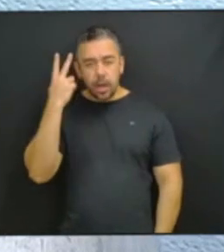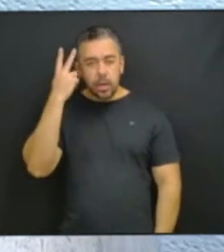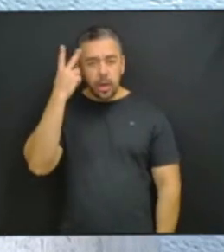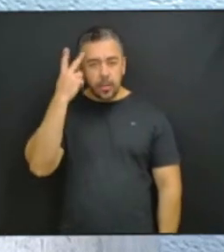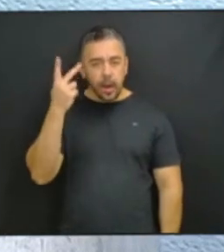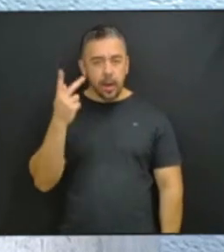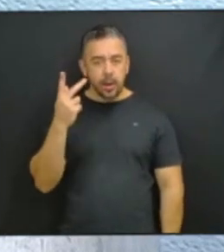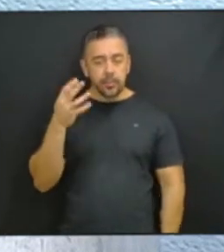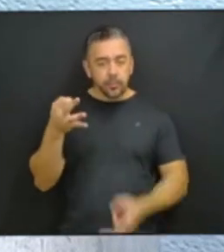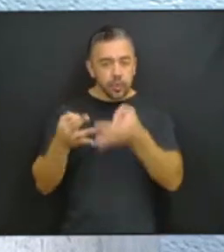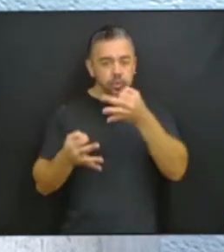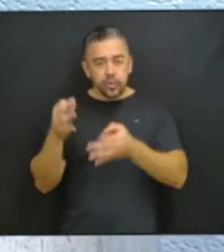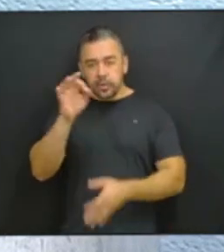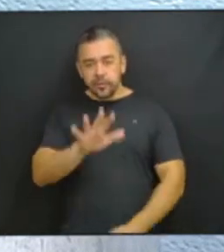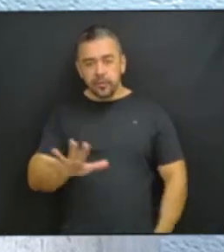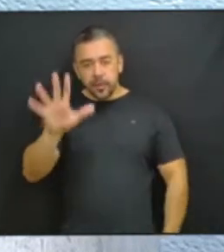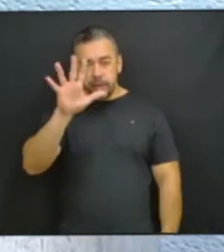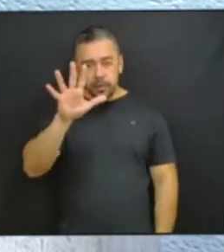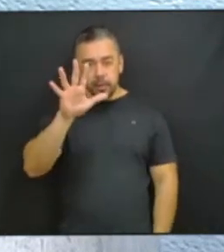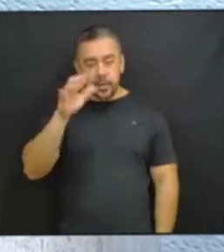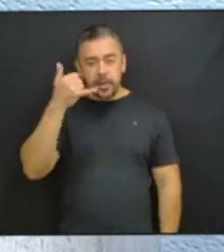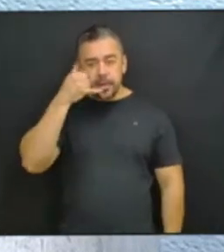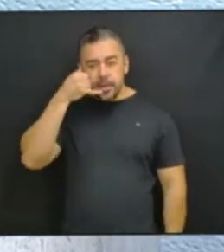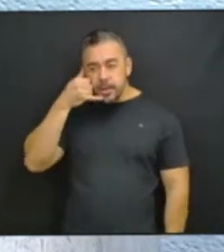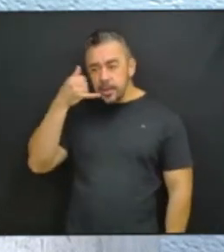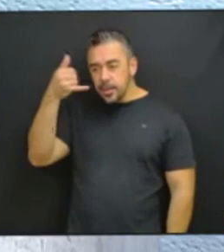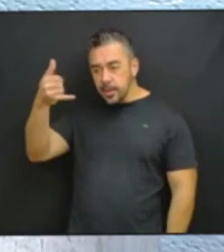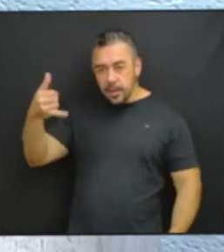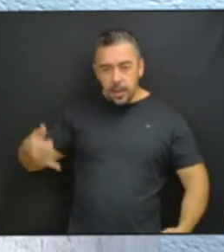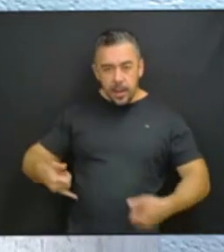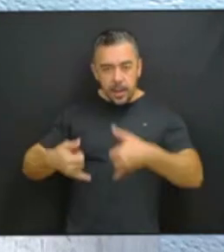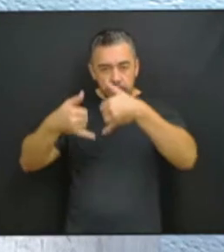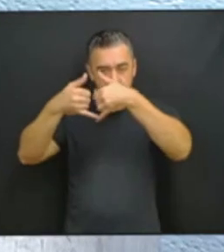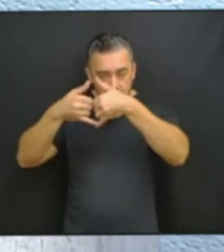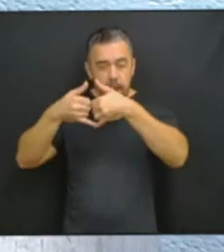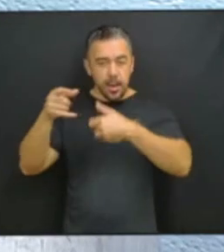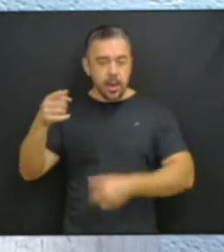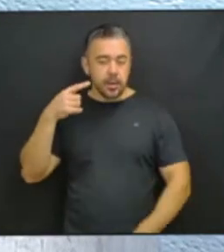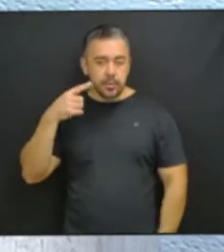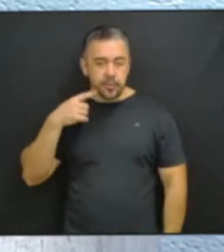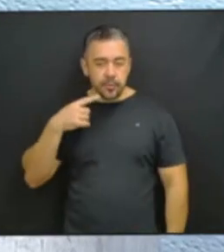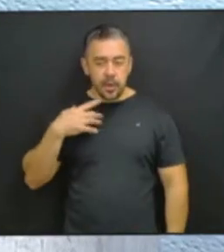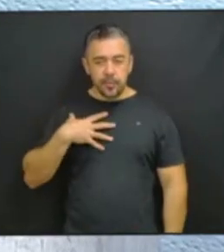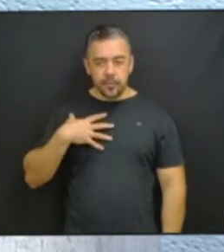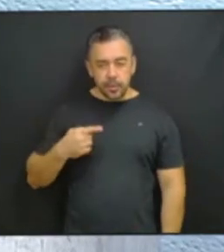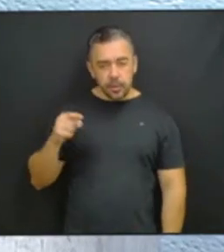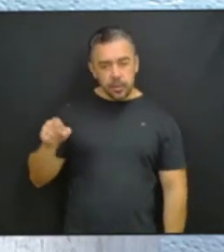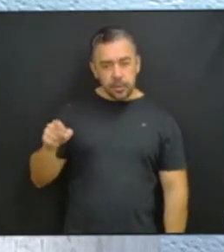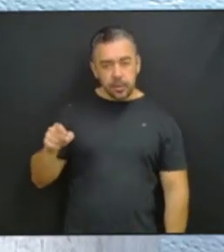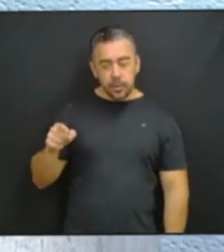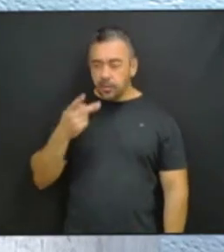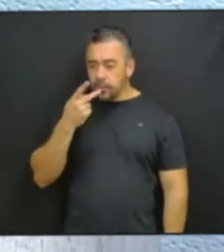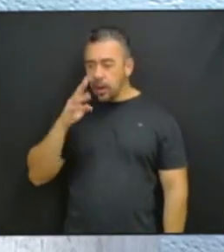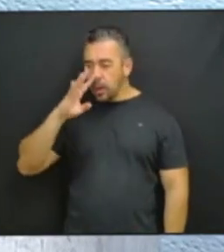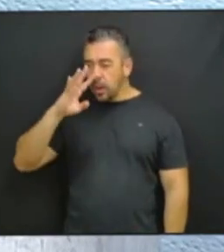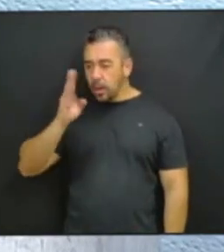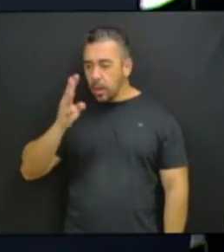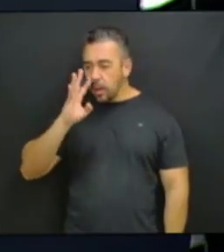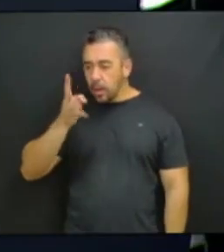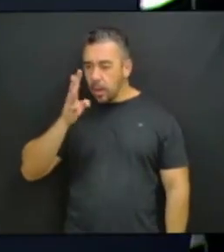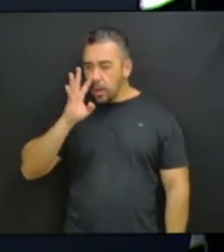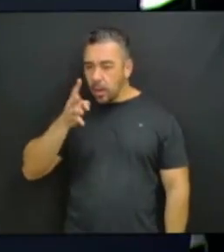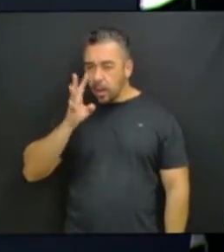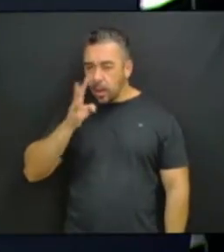juiz federal ligar para um advogado filho de um desembargador e fazer ameaça velada.